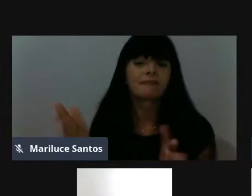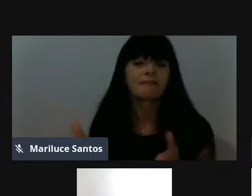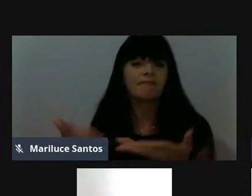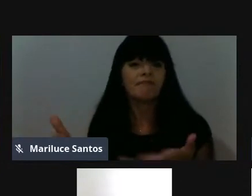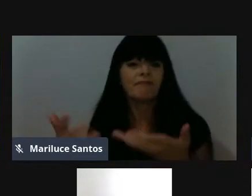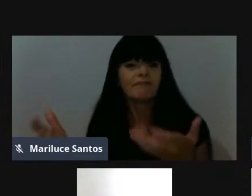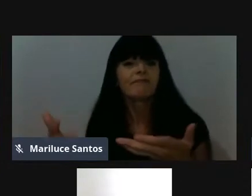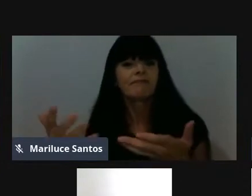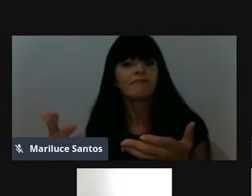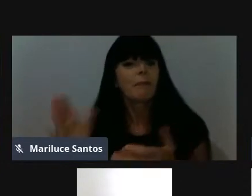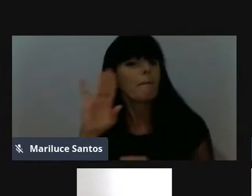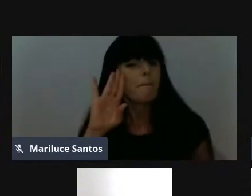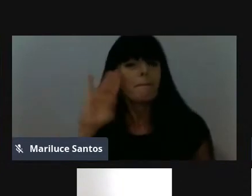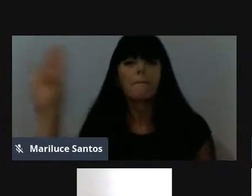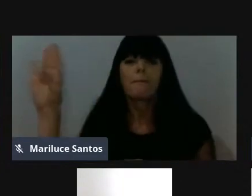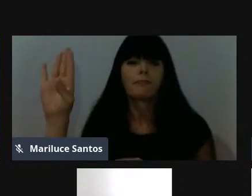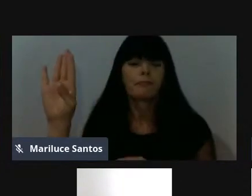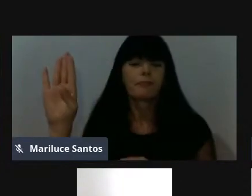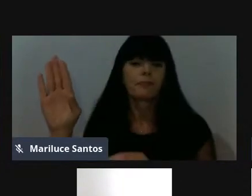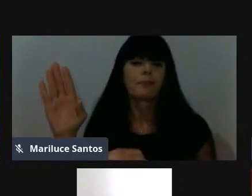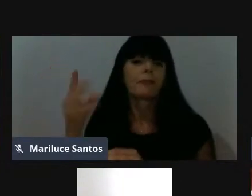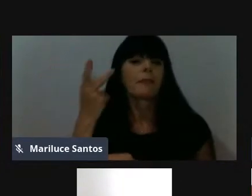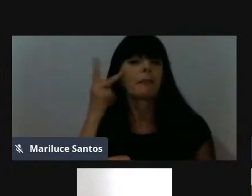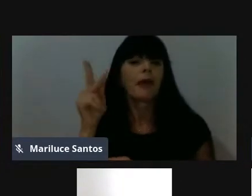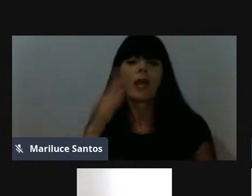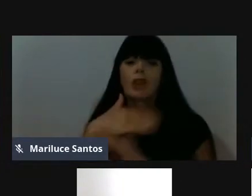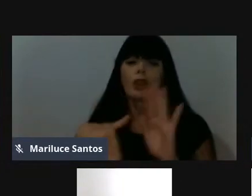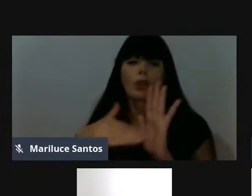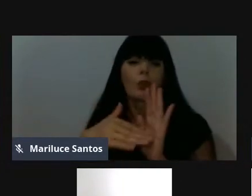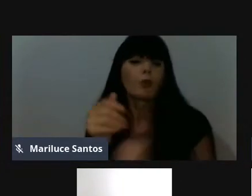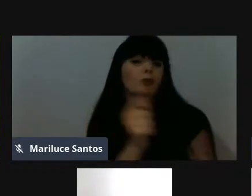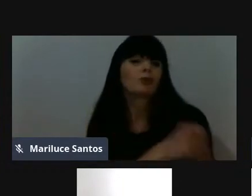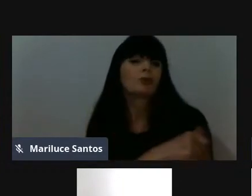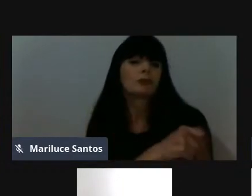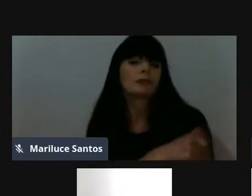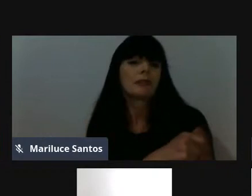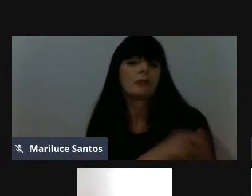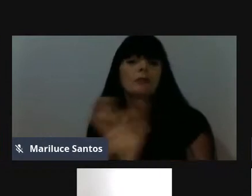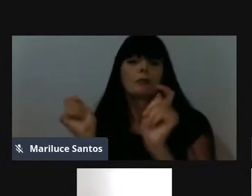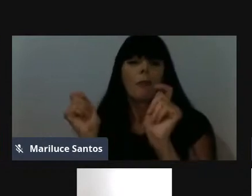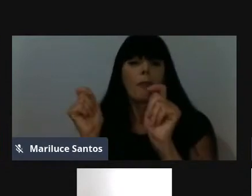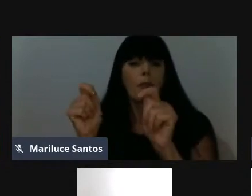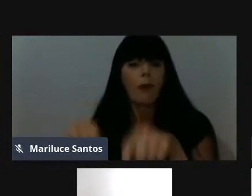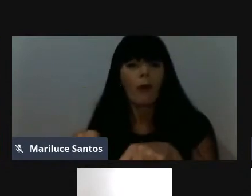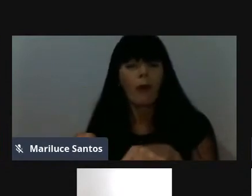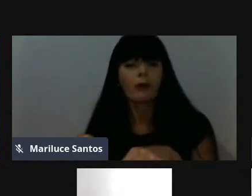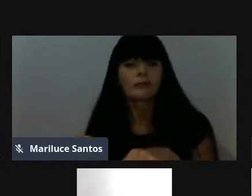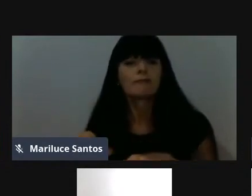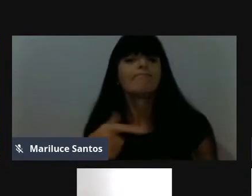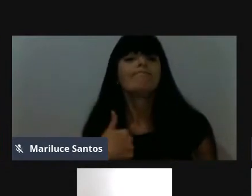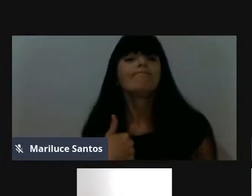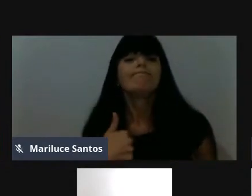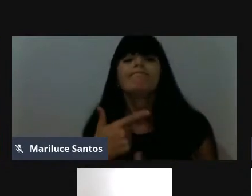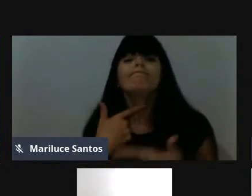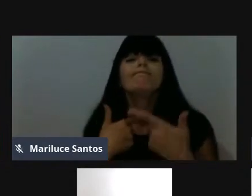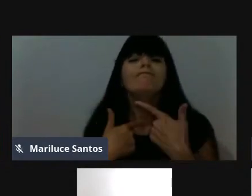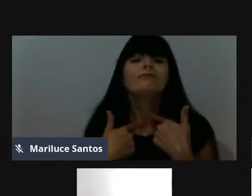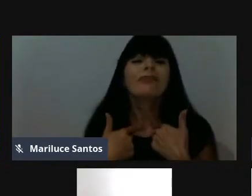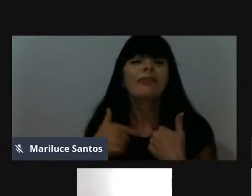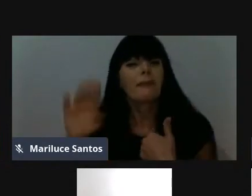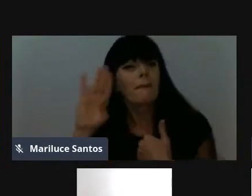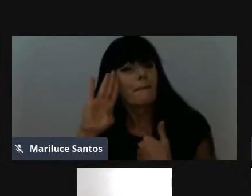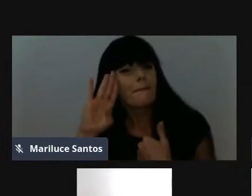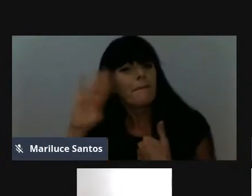determinante para que os alunos pudessem se inspirar, principalmente com